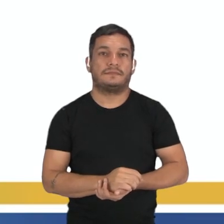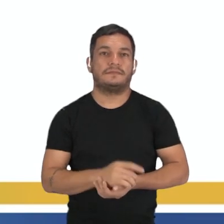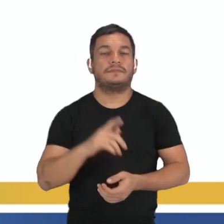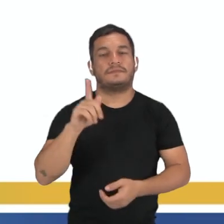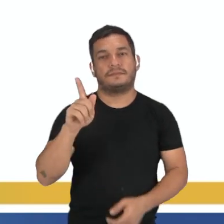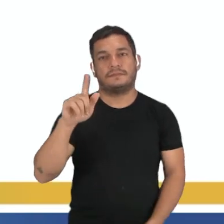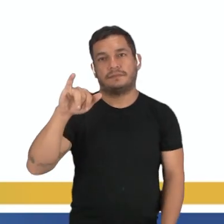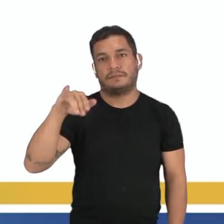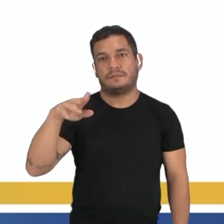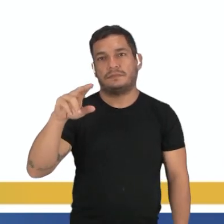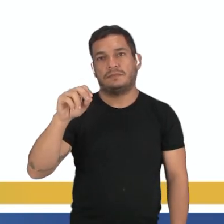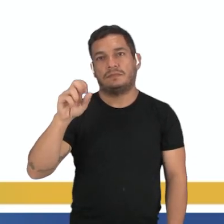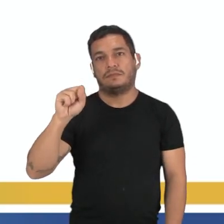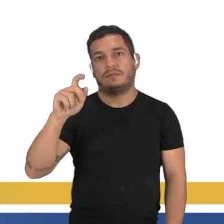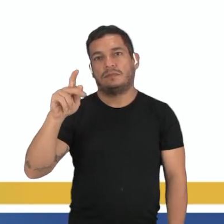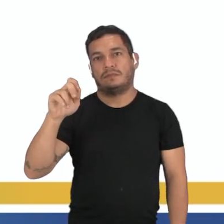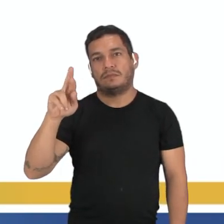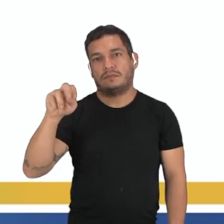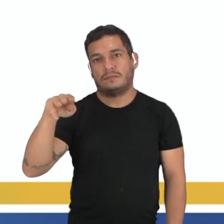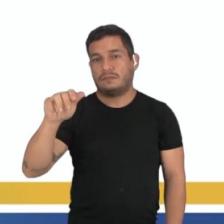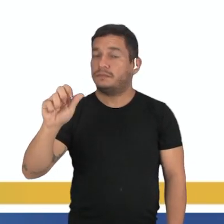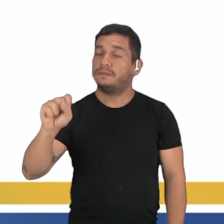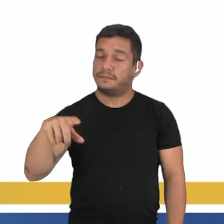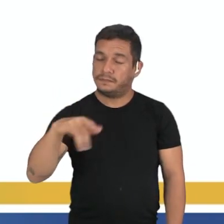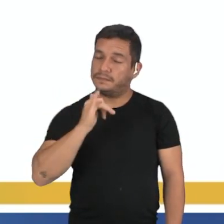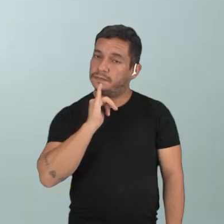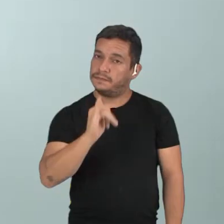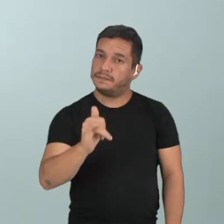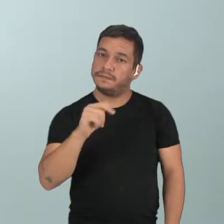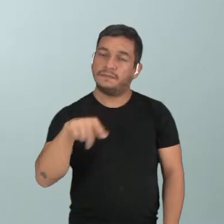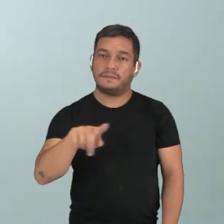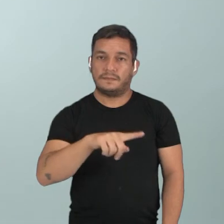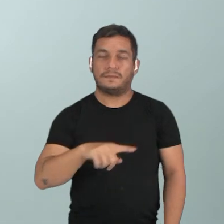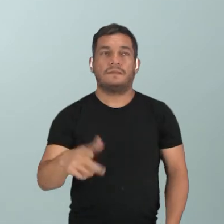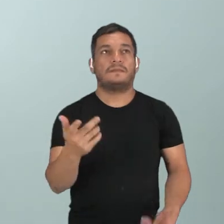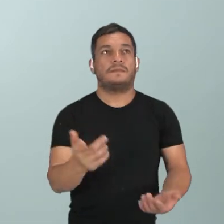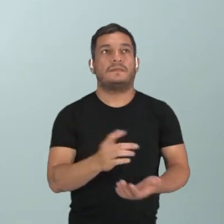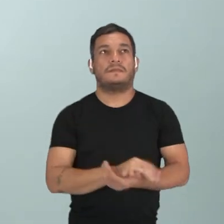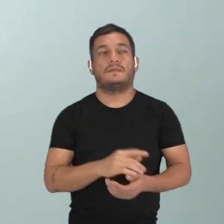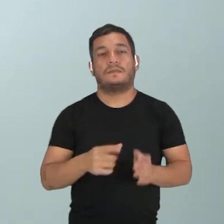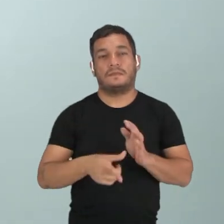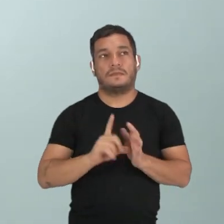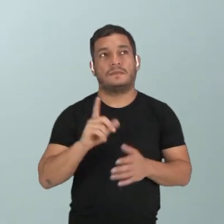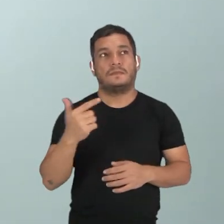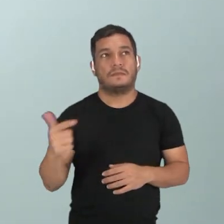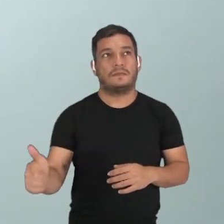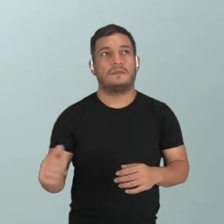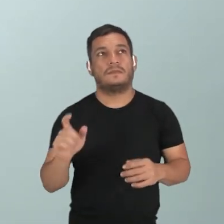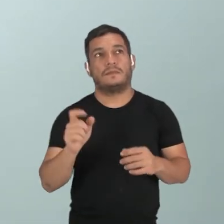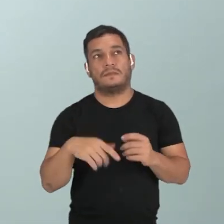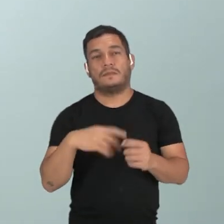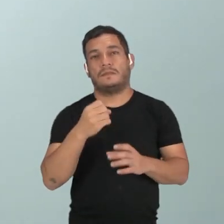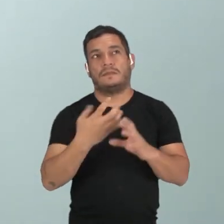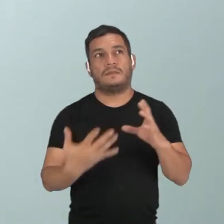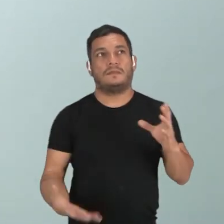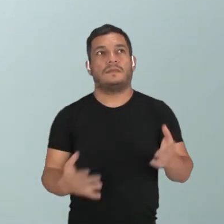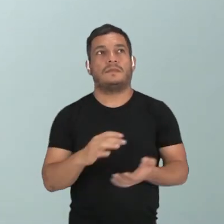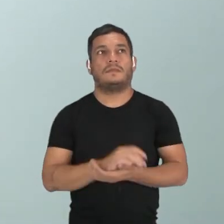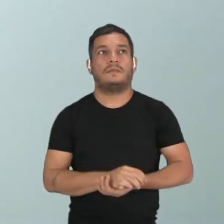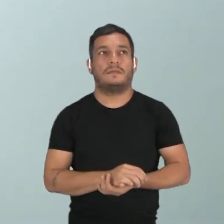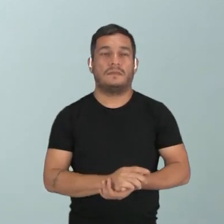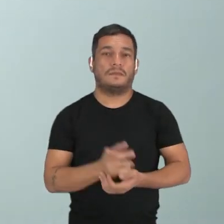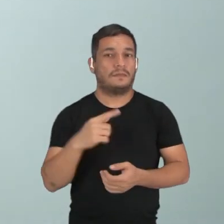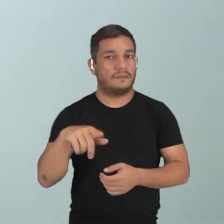Nesse caso, no grupo das gimnospermas, como eu acabei de citar pra vocês, né? Anteriormente, não tínhamos essa característica.